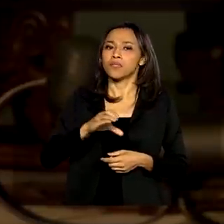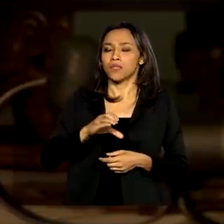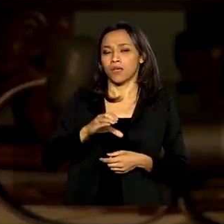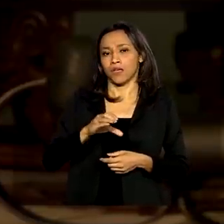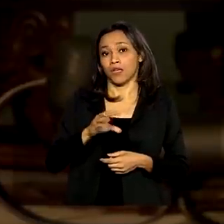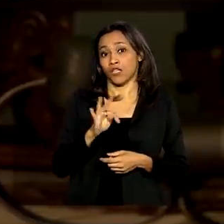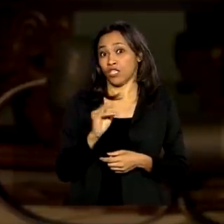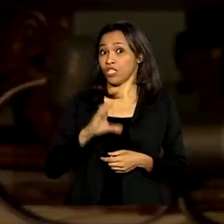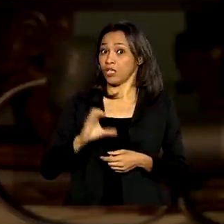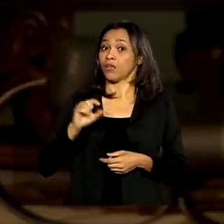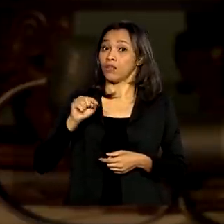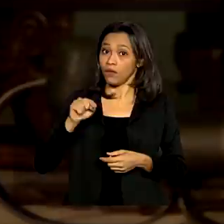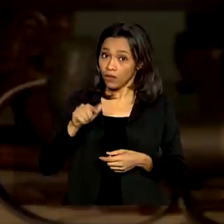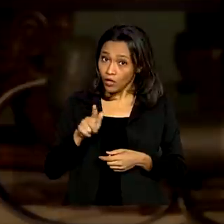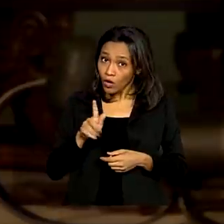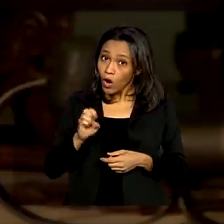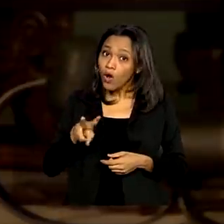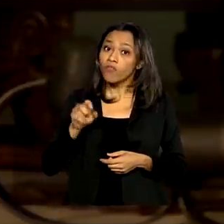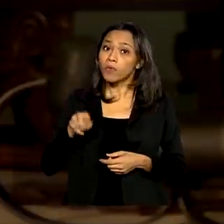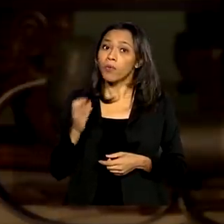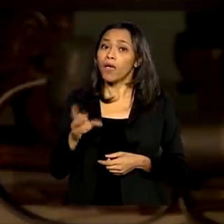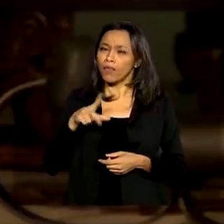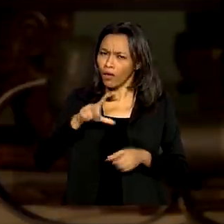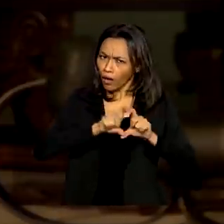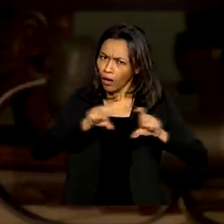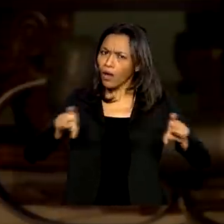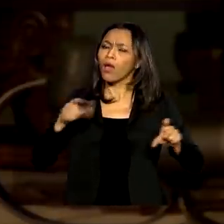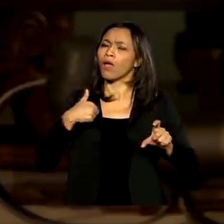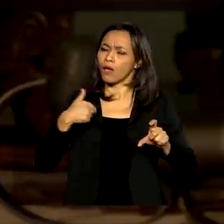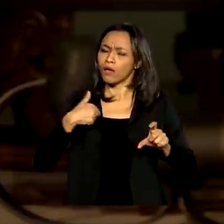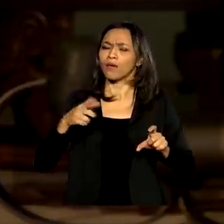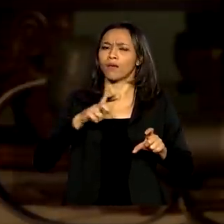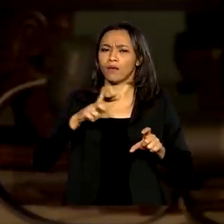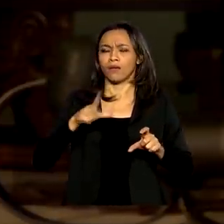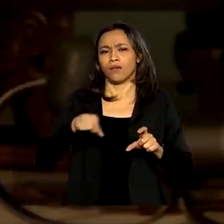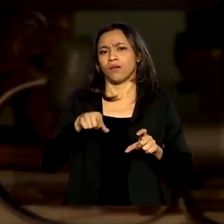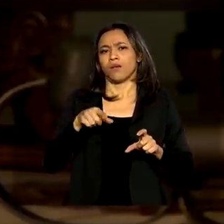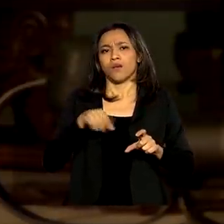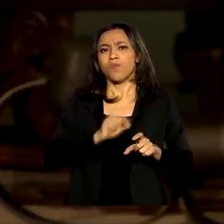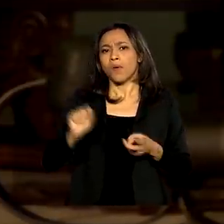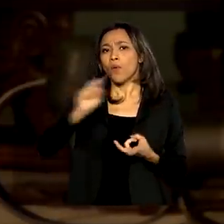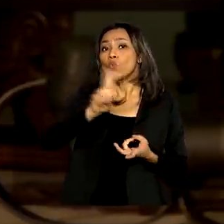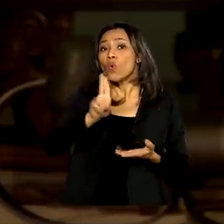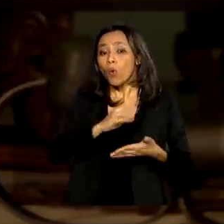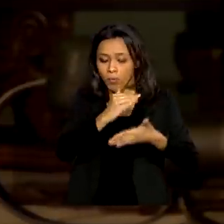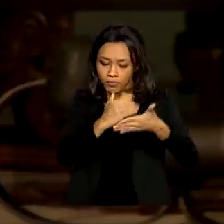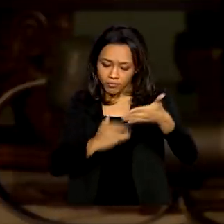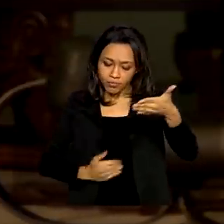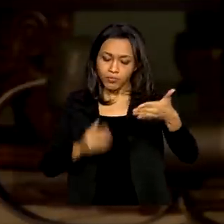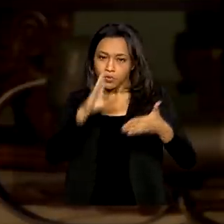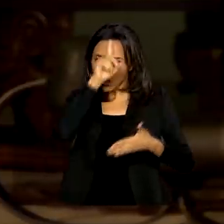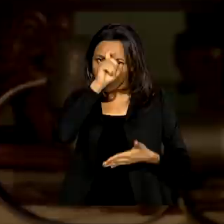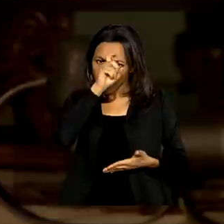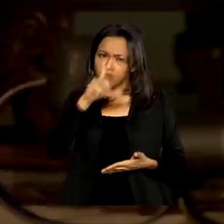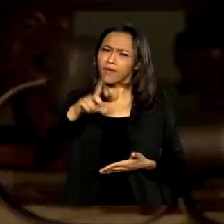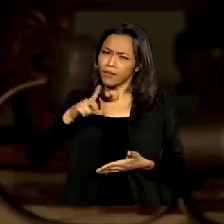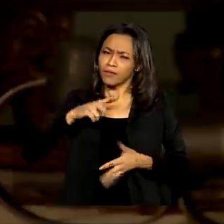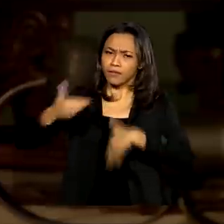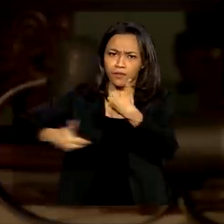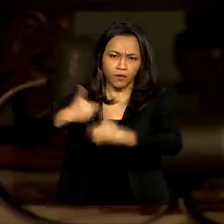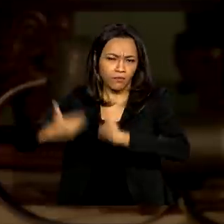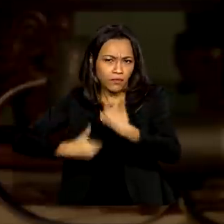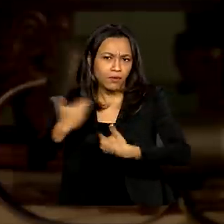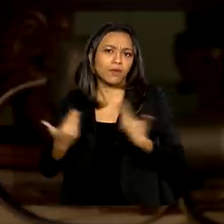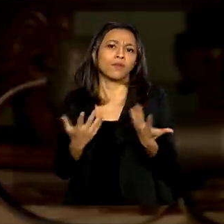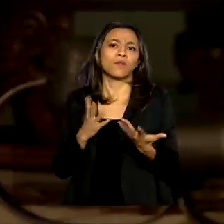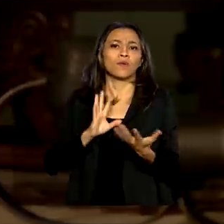desses hospitais. Então, a pessoa que quer participar, ela vai ter todo o tratamento normal que teria, se não estivesse participando no hospital.